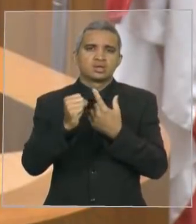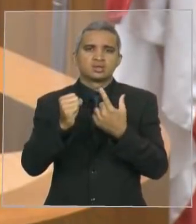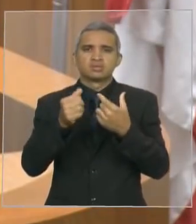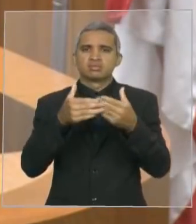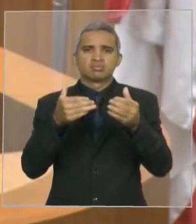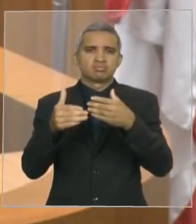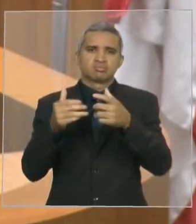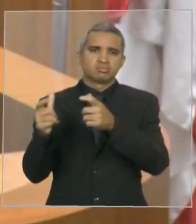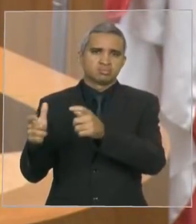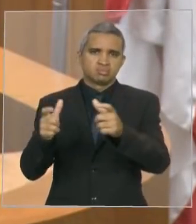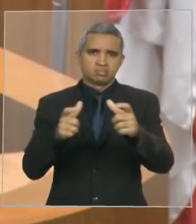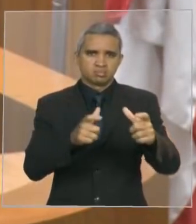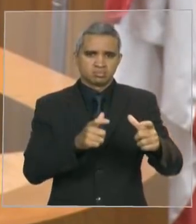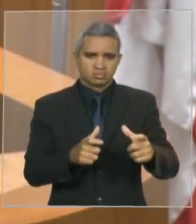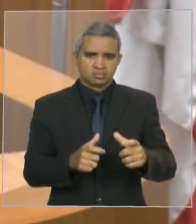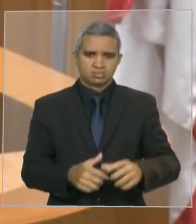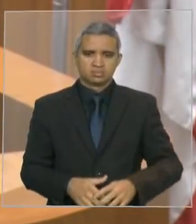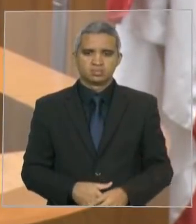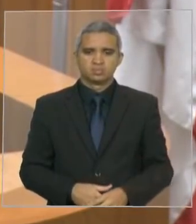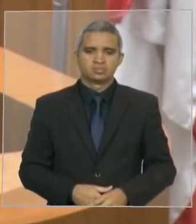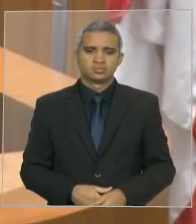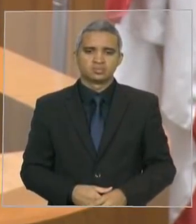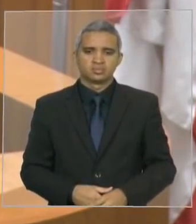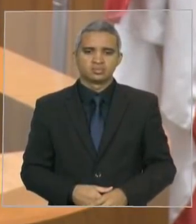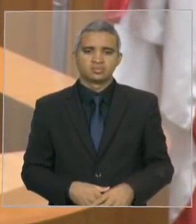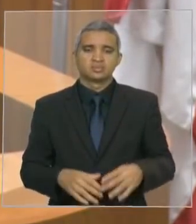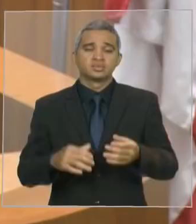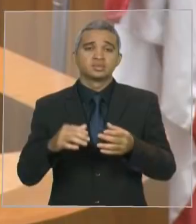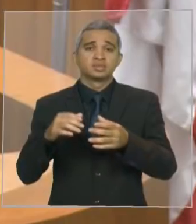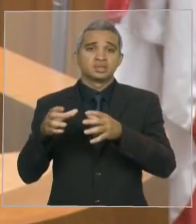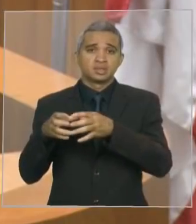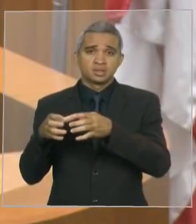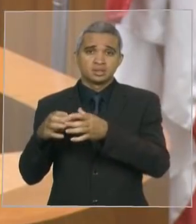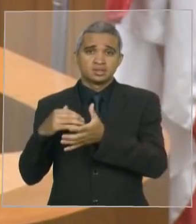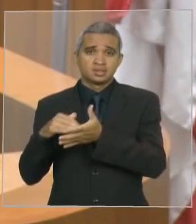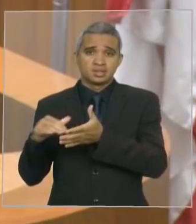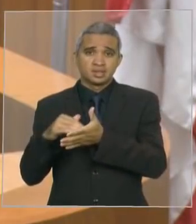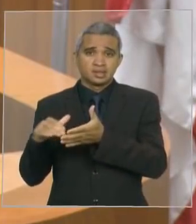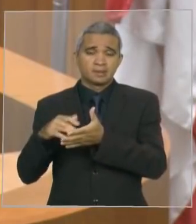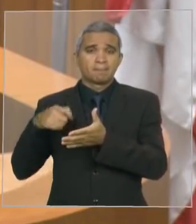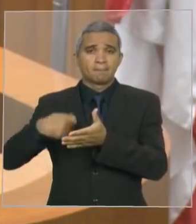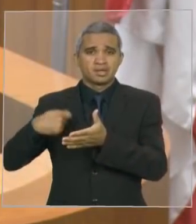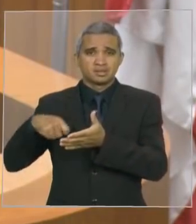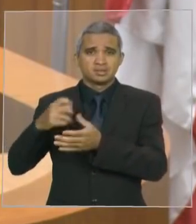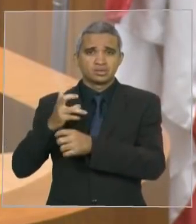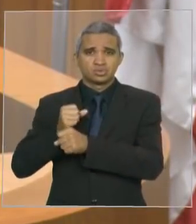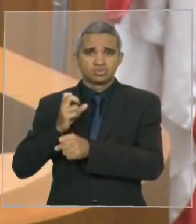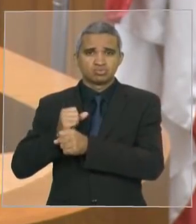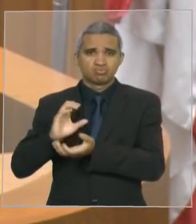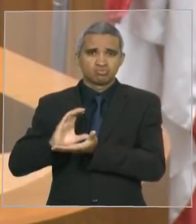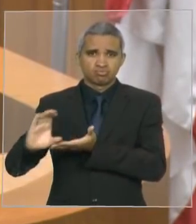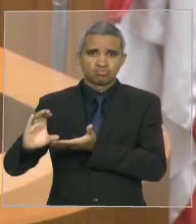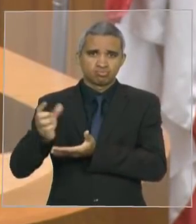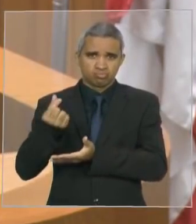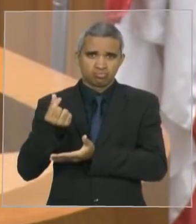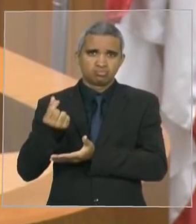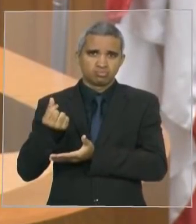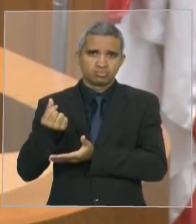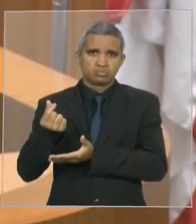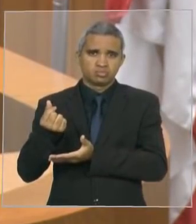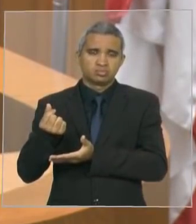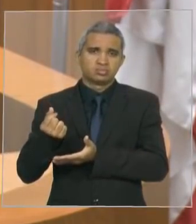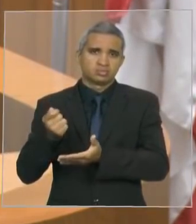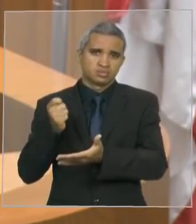for. Toda secretaria precisa do orçamento, toda secretaria precisa do orçamento para gerar esses